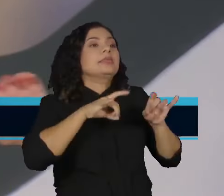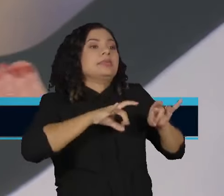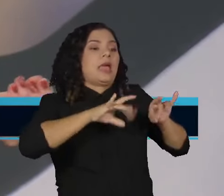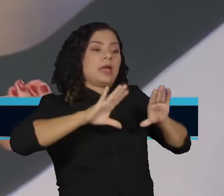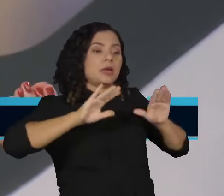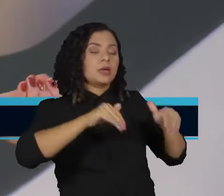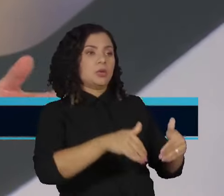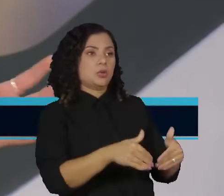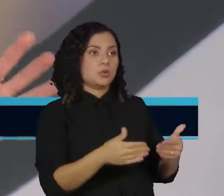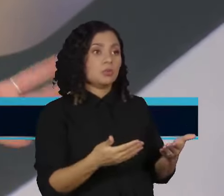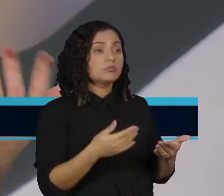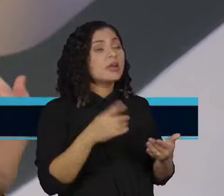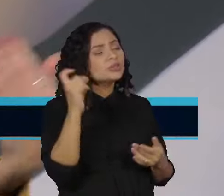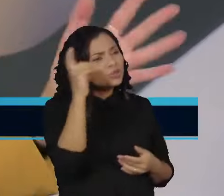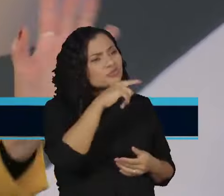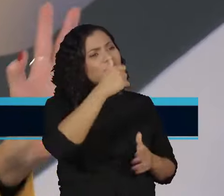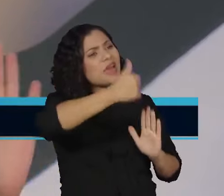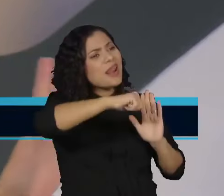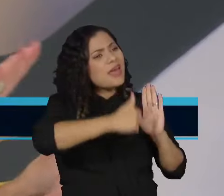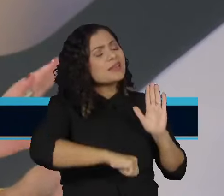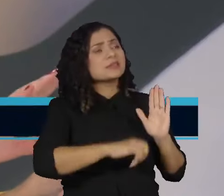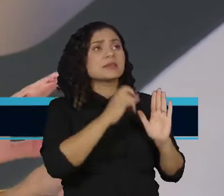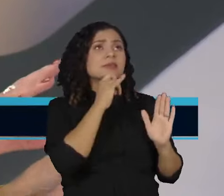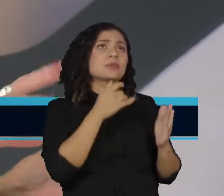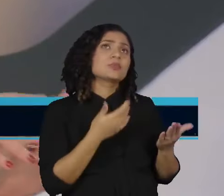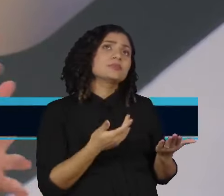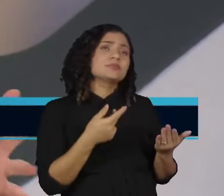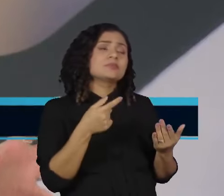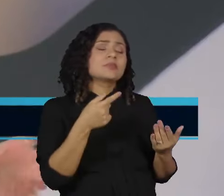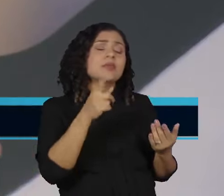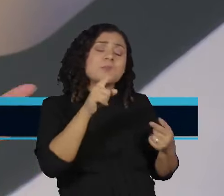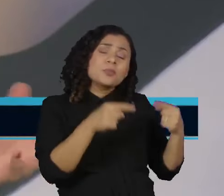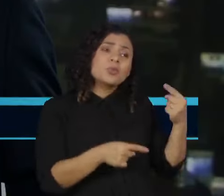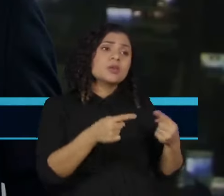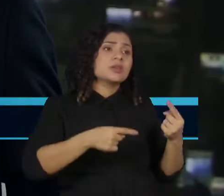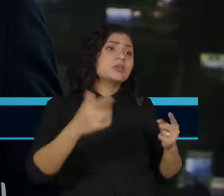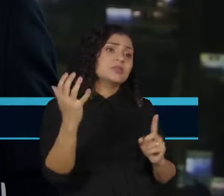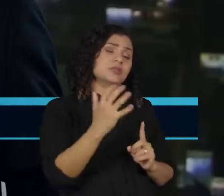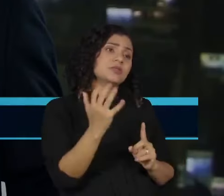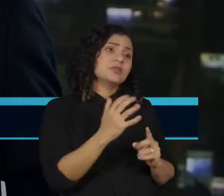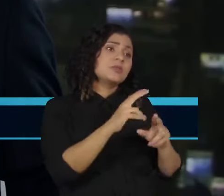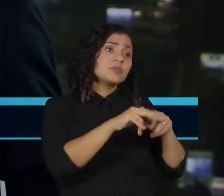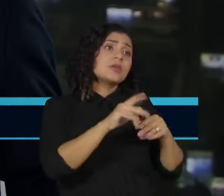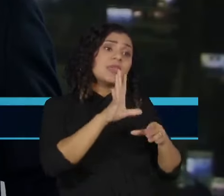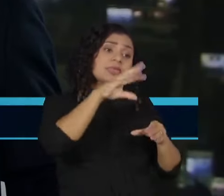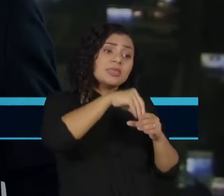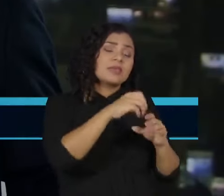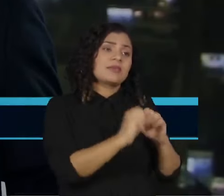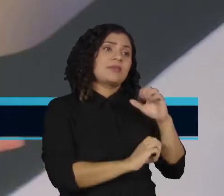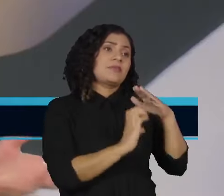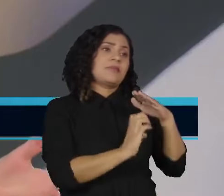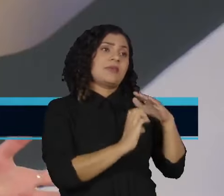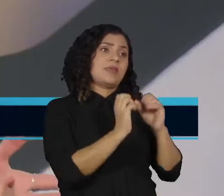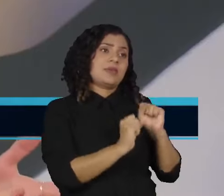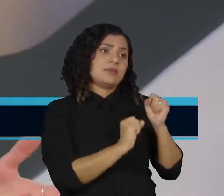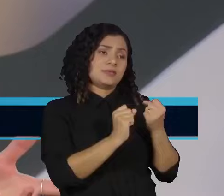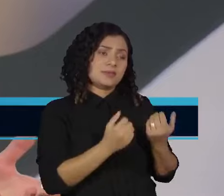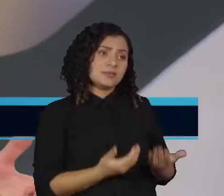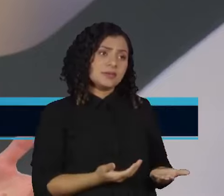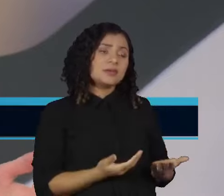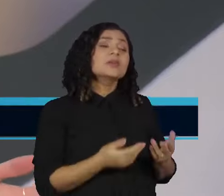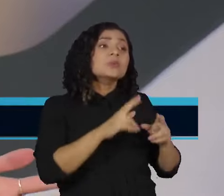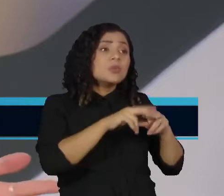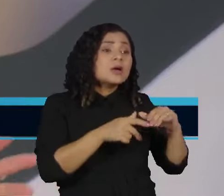difícil analisar exatamente para quem, não é uma decisão política, tem que analisar como é que está o processo interno da empresa, como é está a expectativa desses